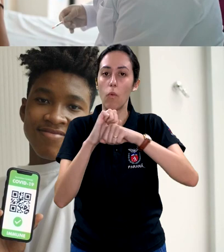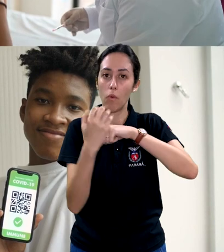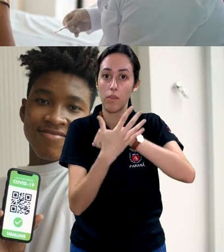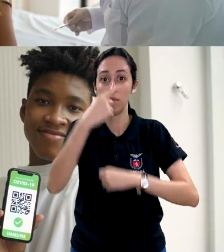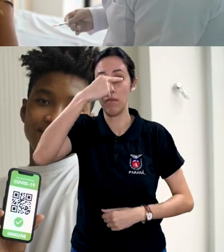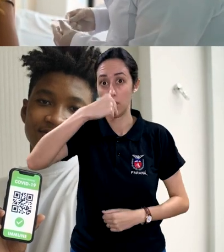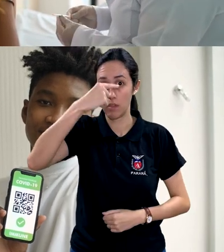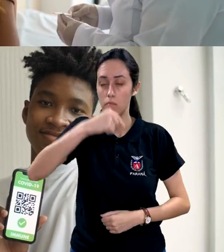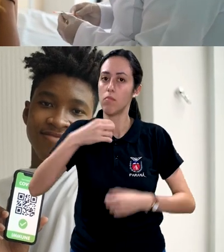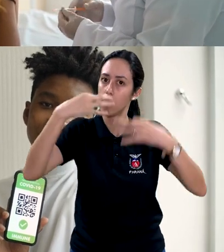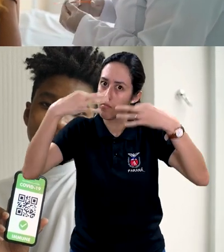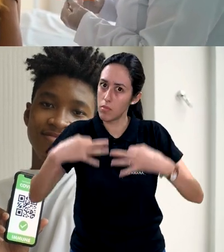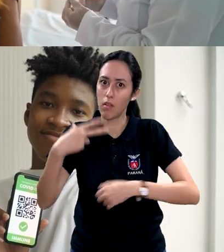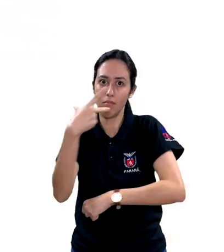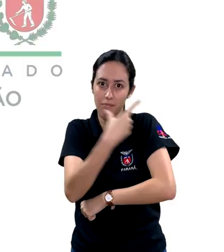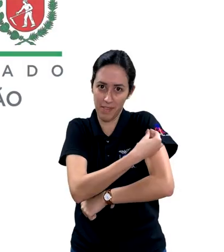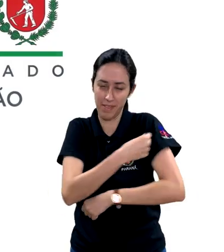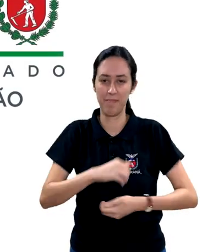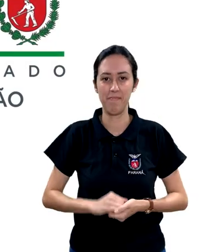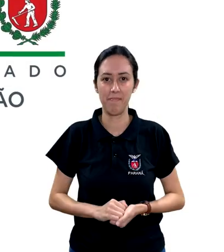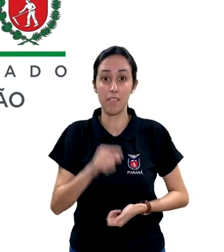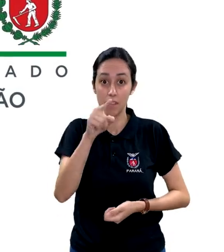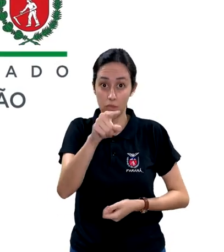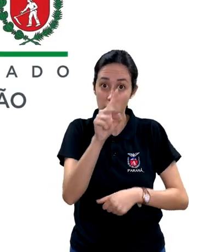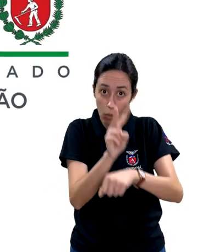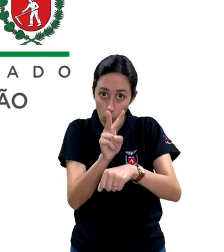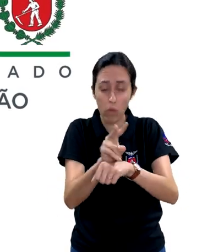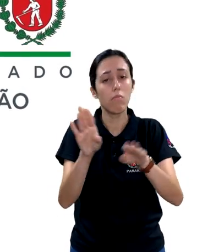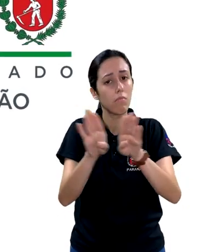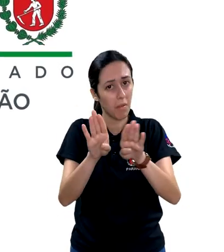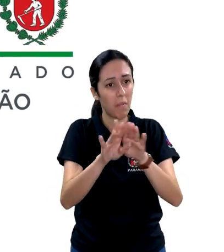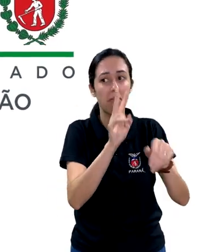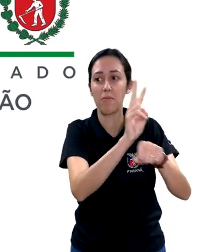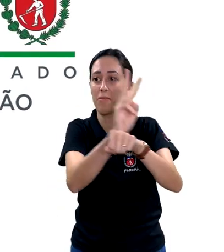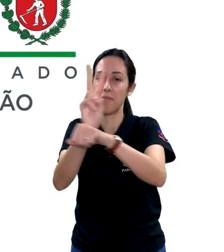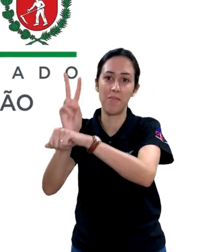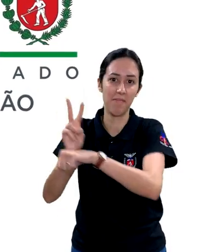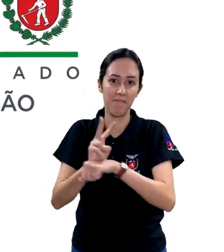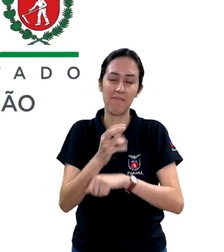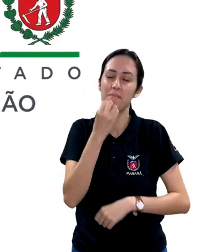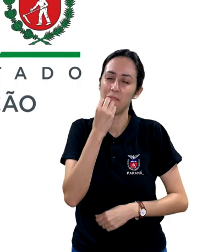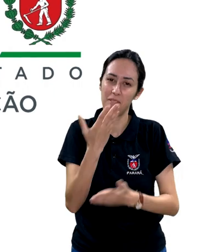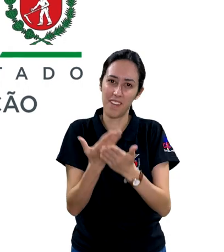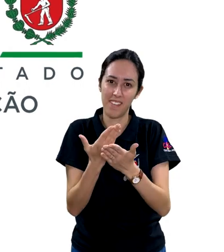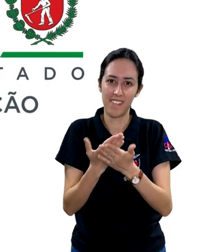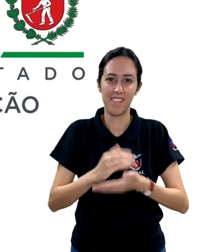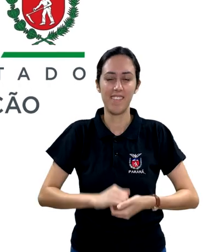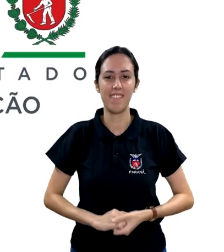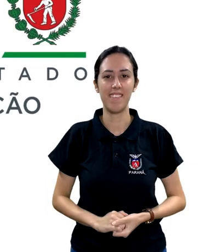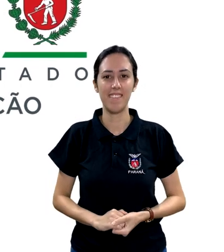Covid e da gripe com todas as doses. Quando você se cuida, ajuda a cuidar de todo mundo. Boa aula!